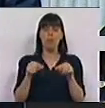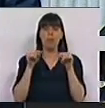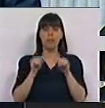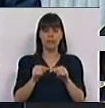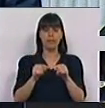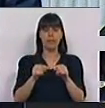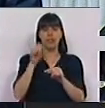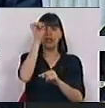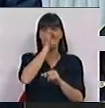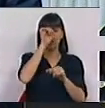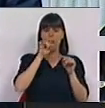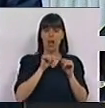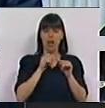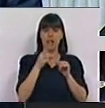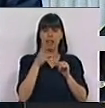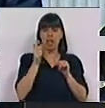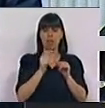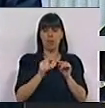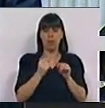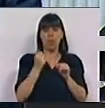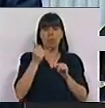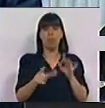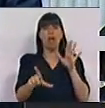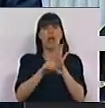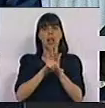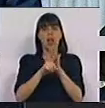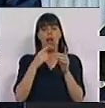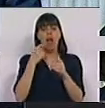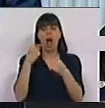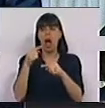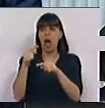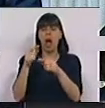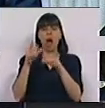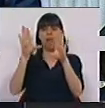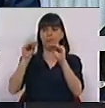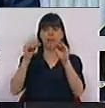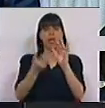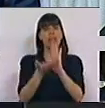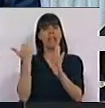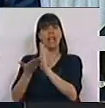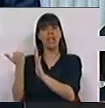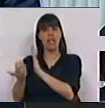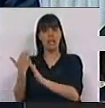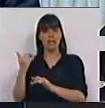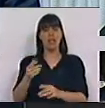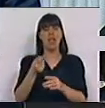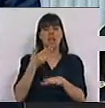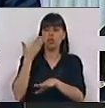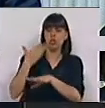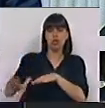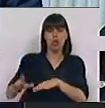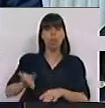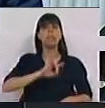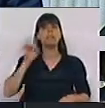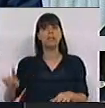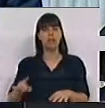estampilha fiscal de janeiro e os três meses que decorrem da lei para o consumo dos estoques existentes e retirada do mercado dos excedentes que